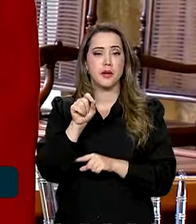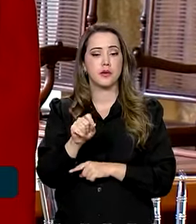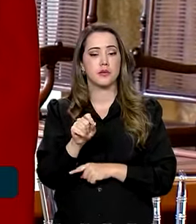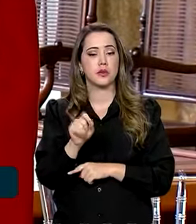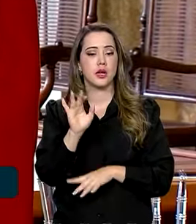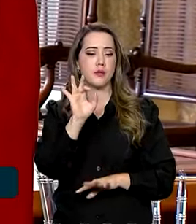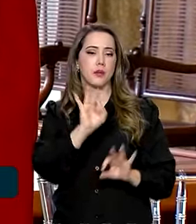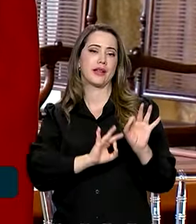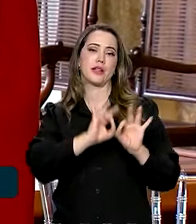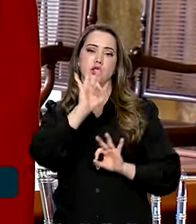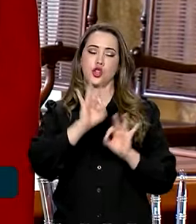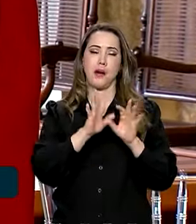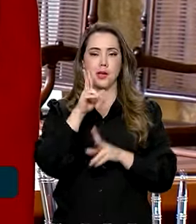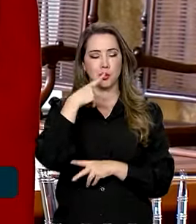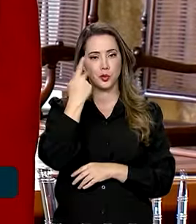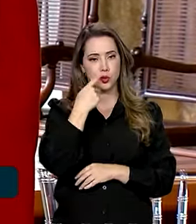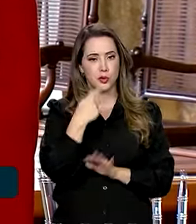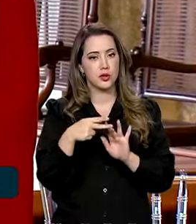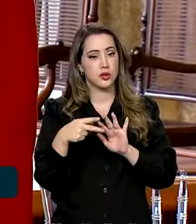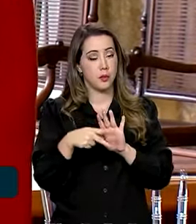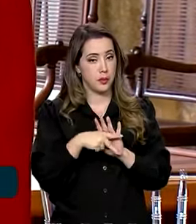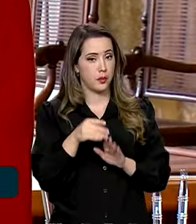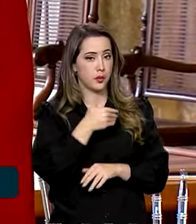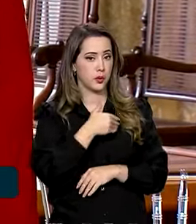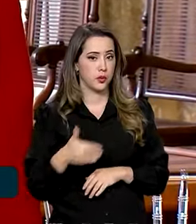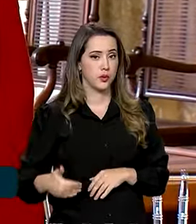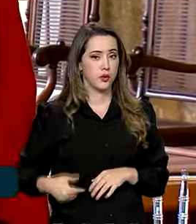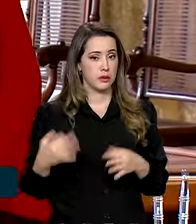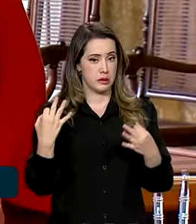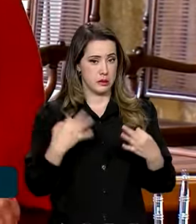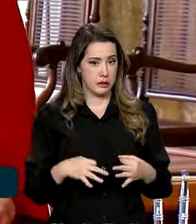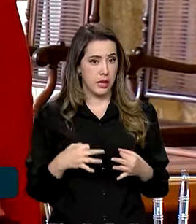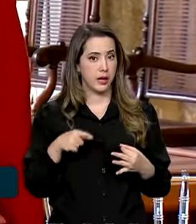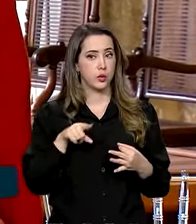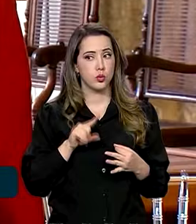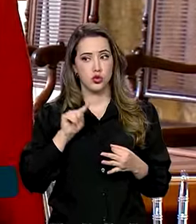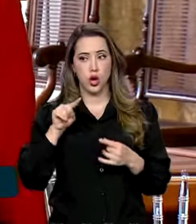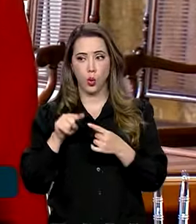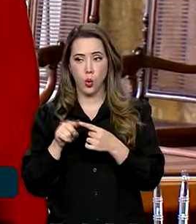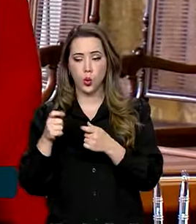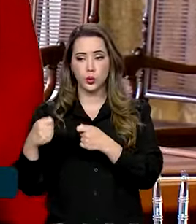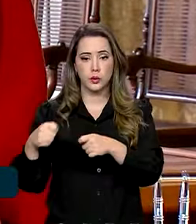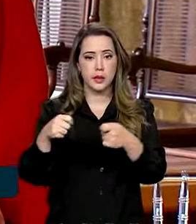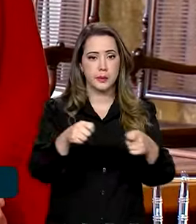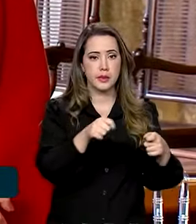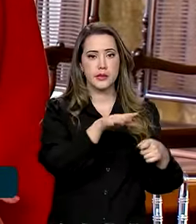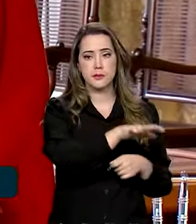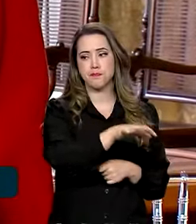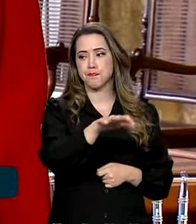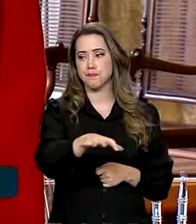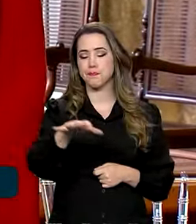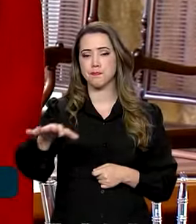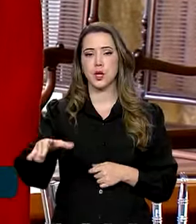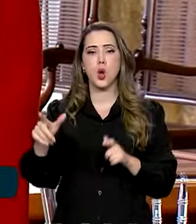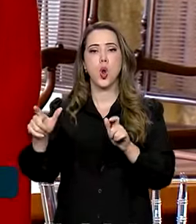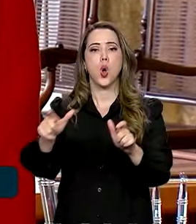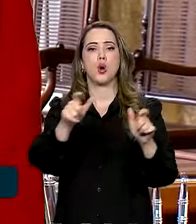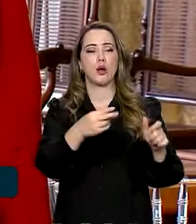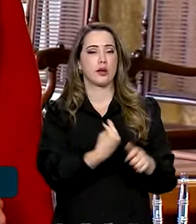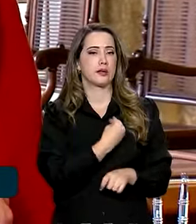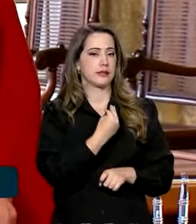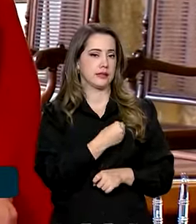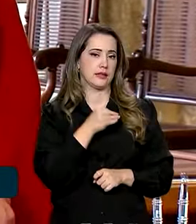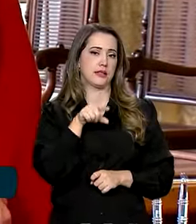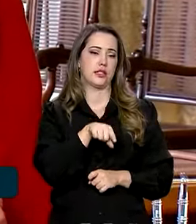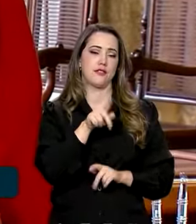elaboração de políticas públicas adequadas a cada uma dessas realidades onde está presente